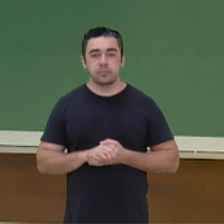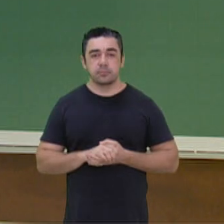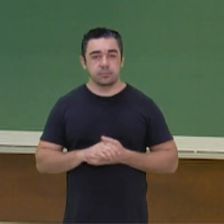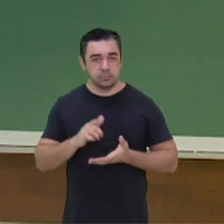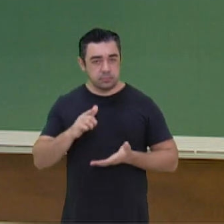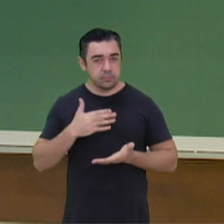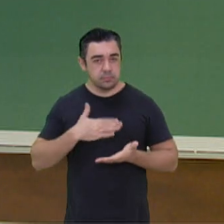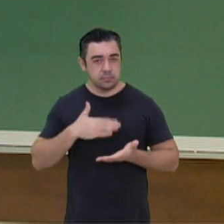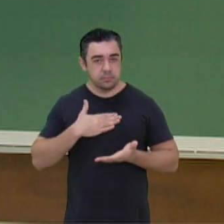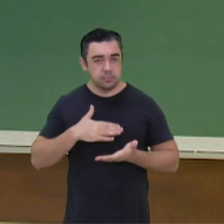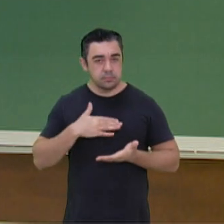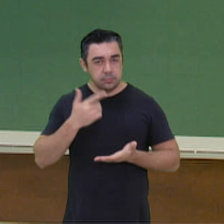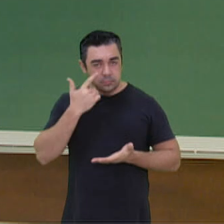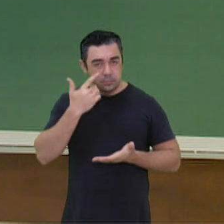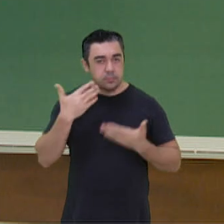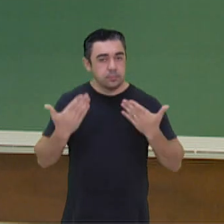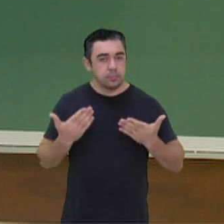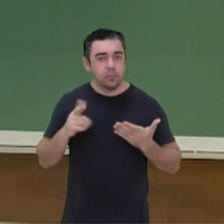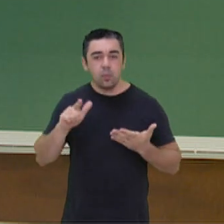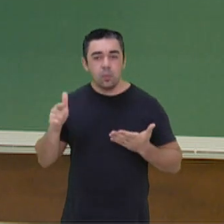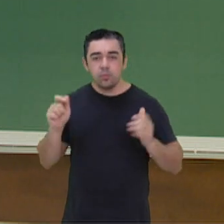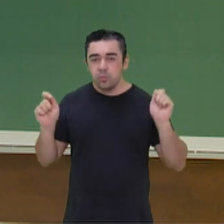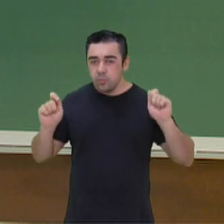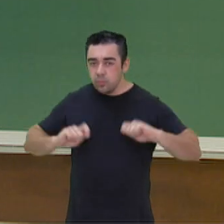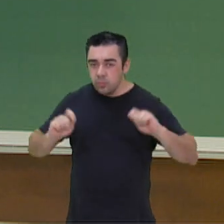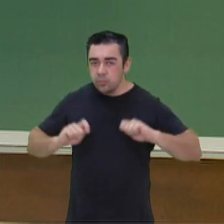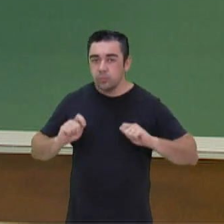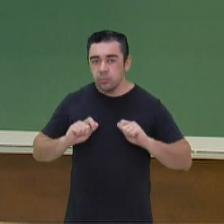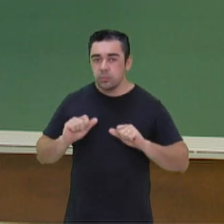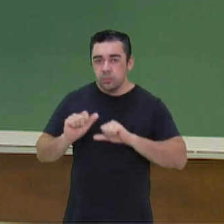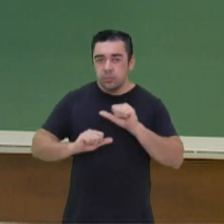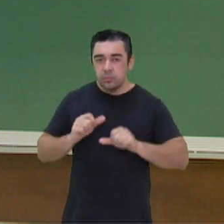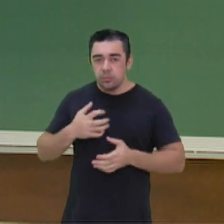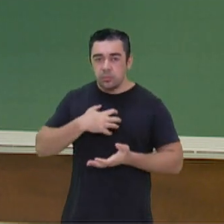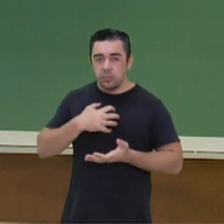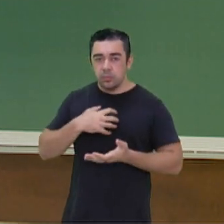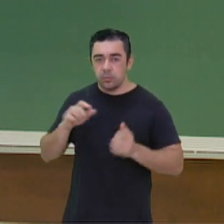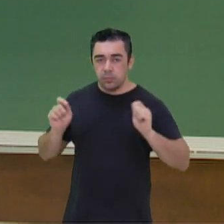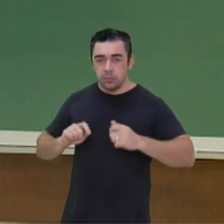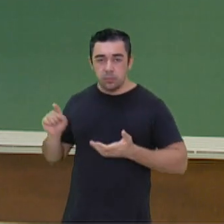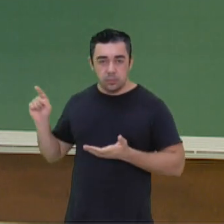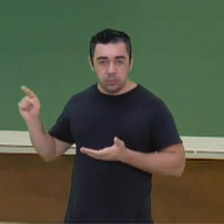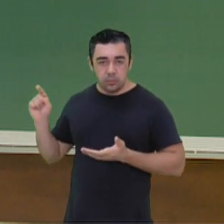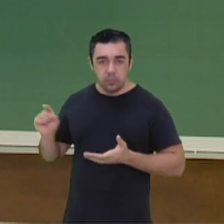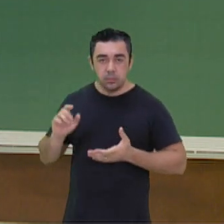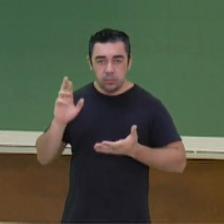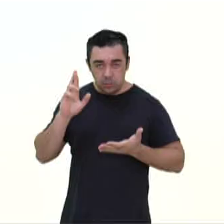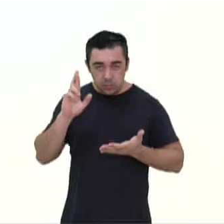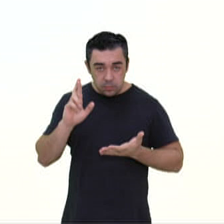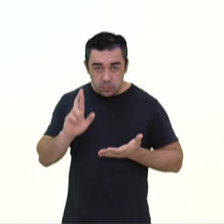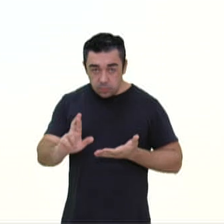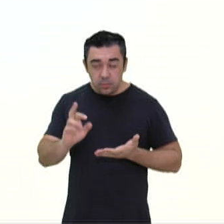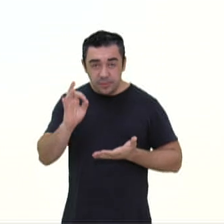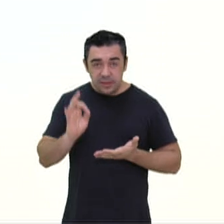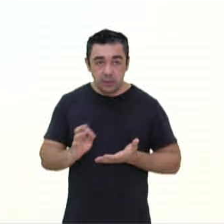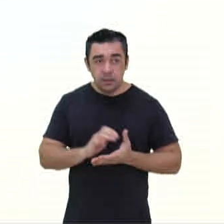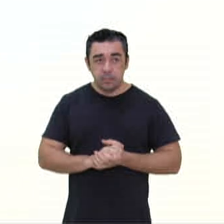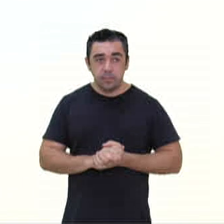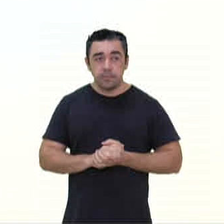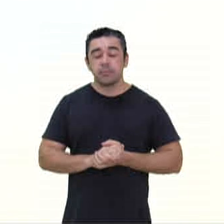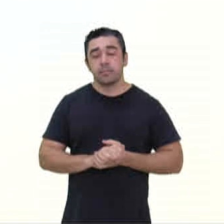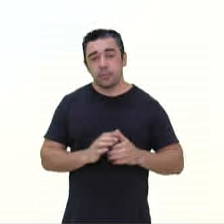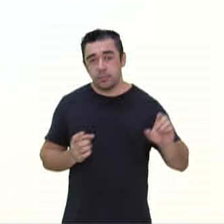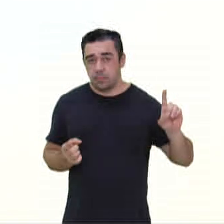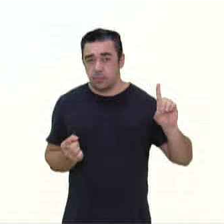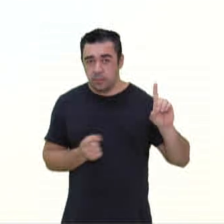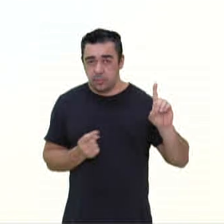Tranquilinhos lá? Então, qual é a outra possibilidade de estar correta? Sem dúvida nenhuma,